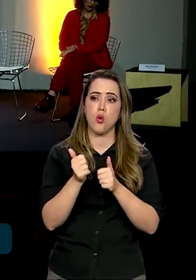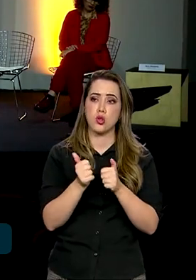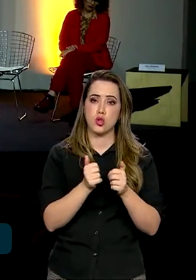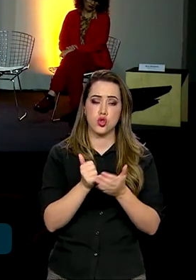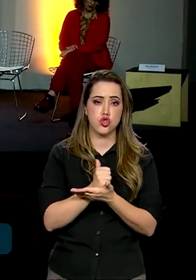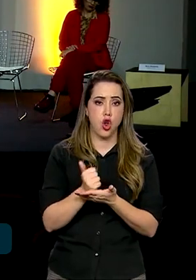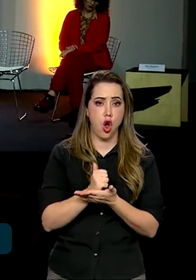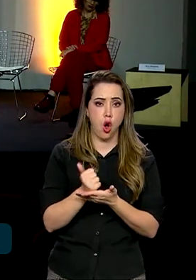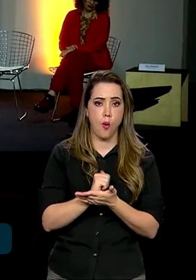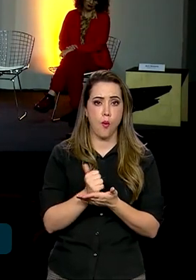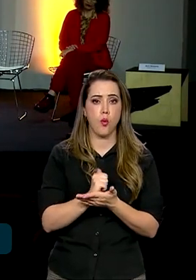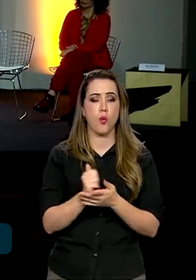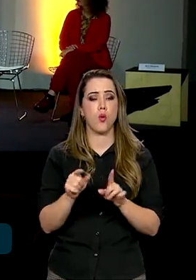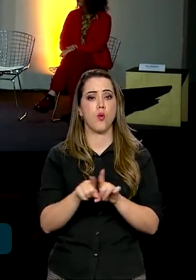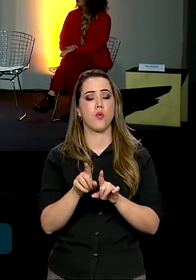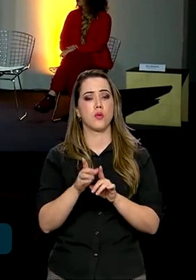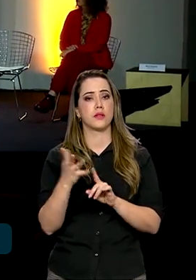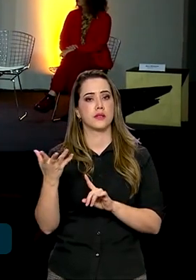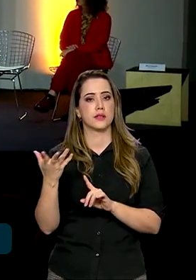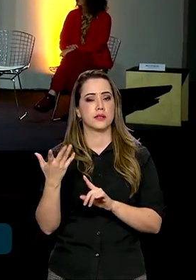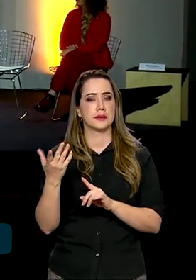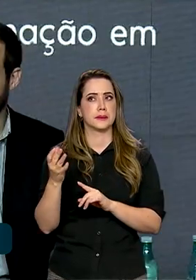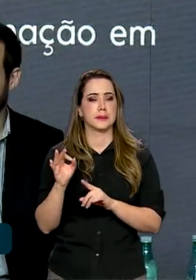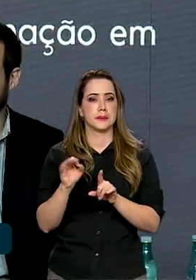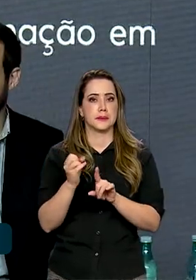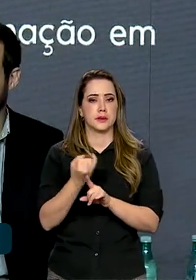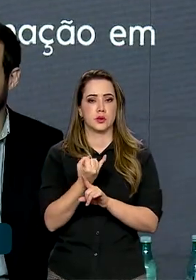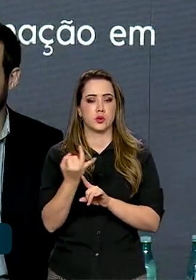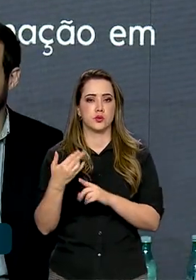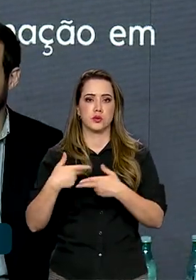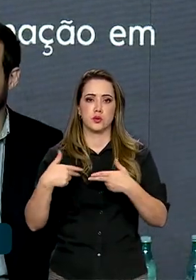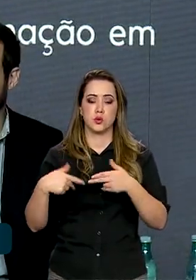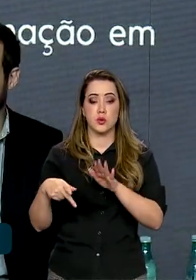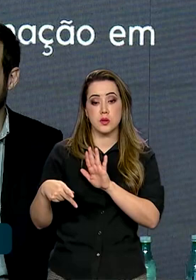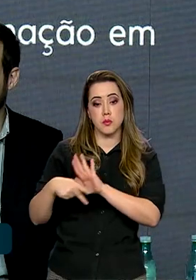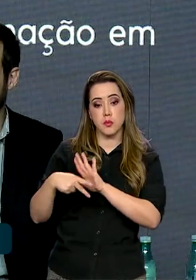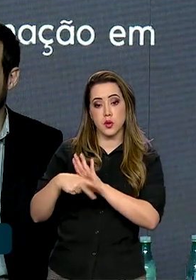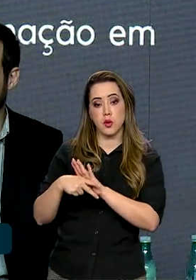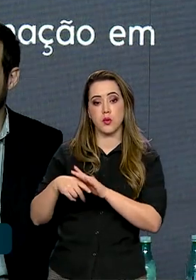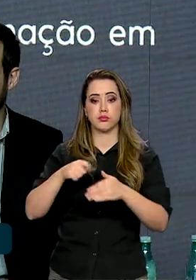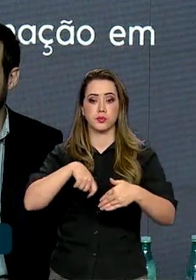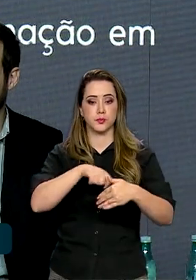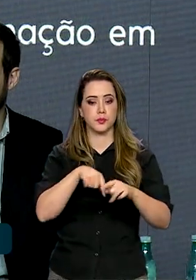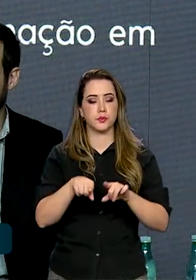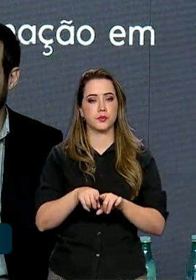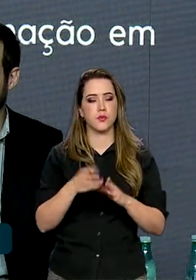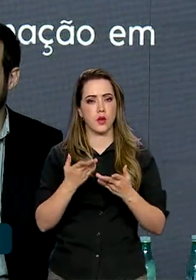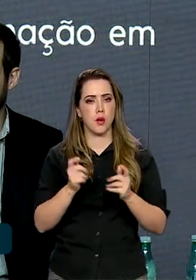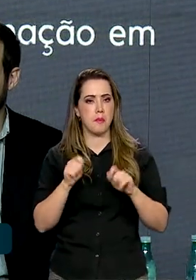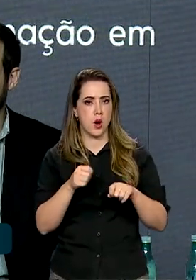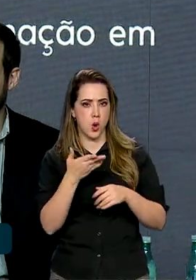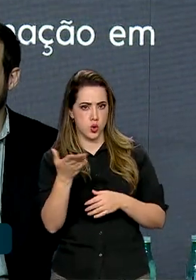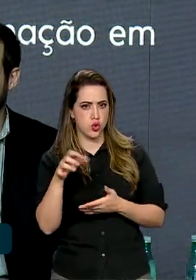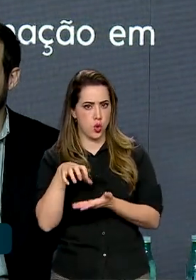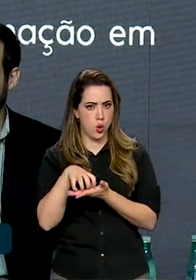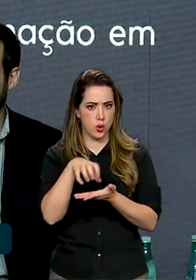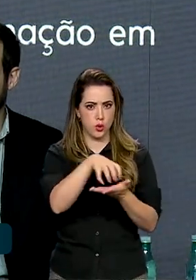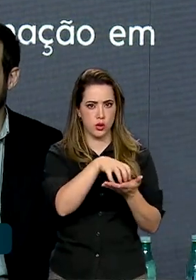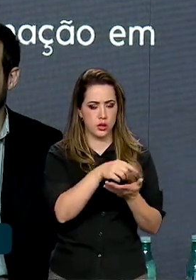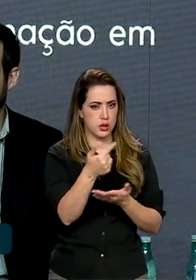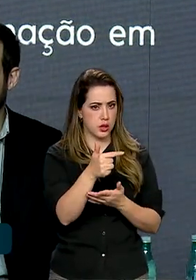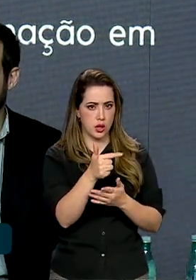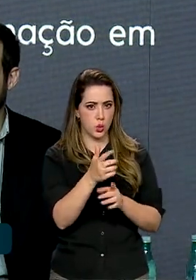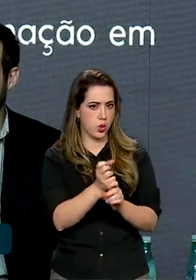artesanato, moda e gastronomia. O processo público está aberto a organizações sem